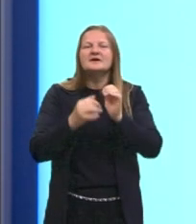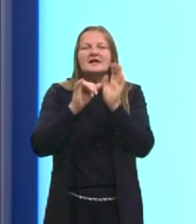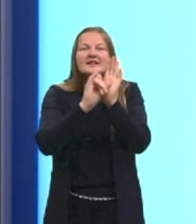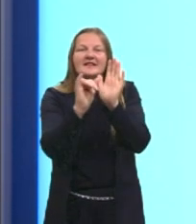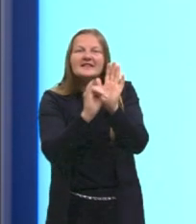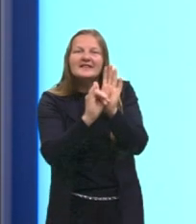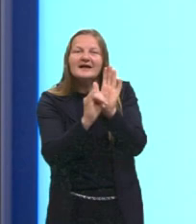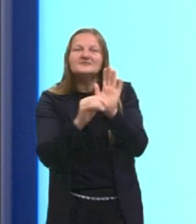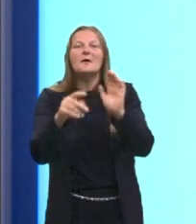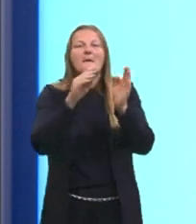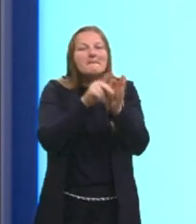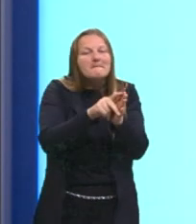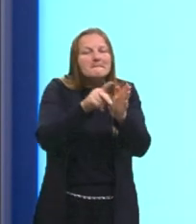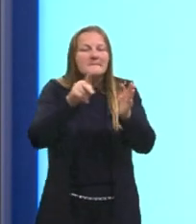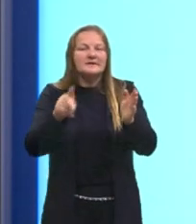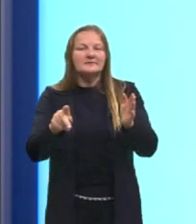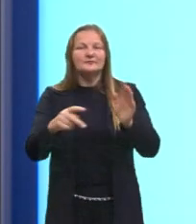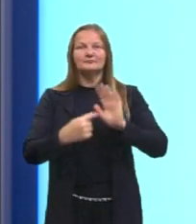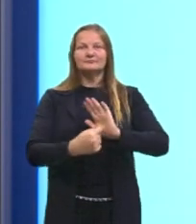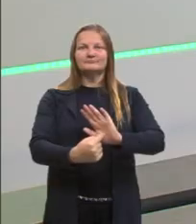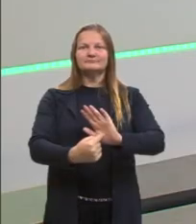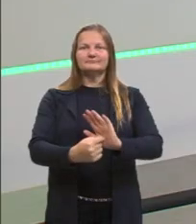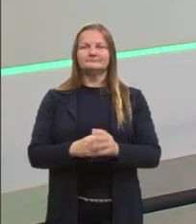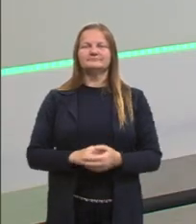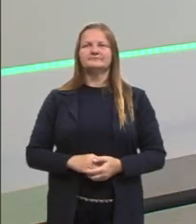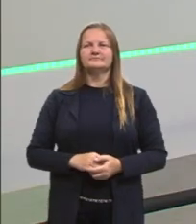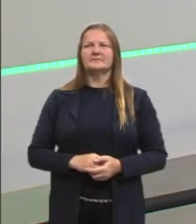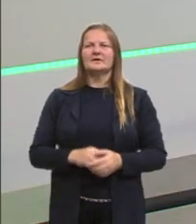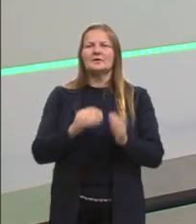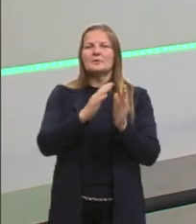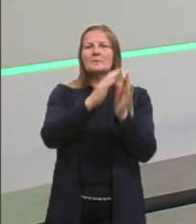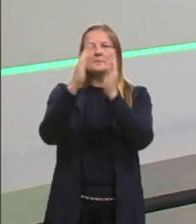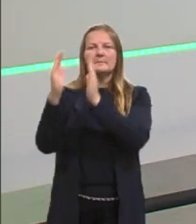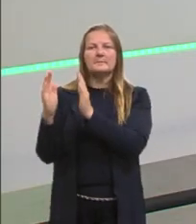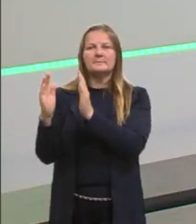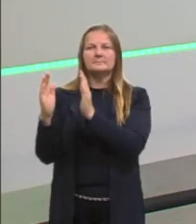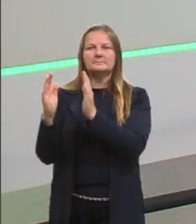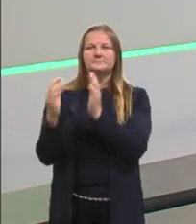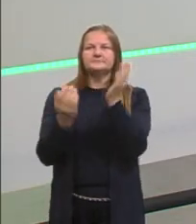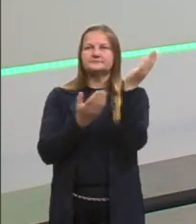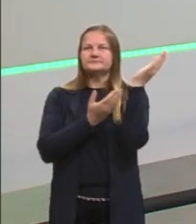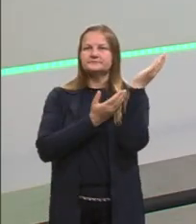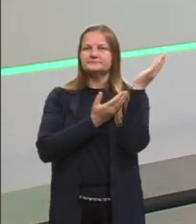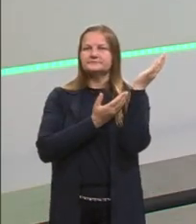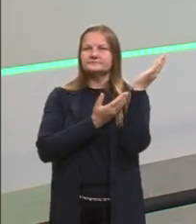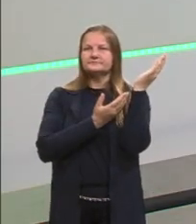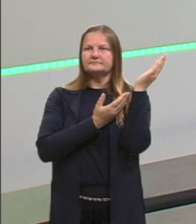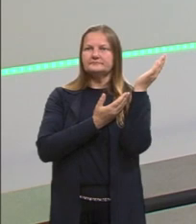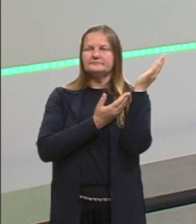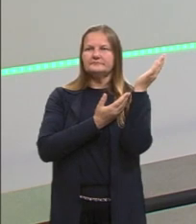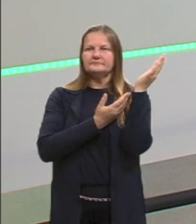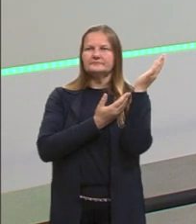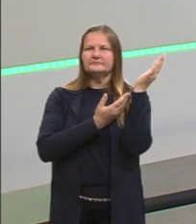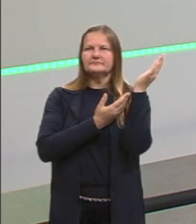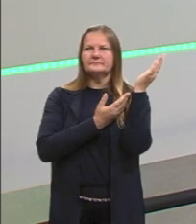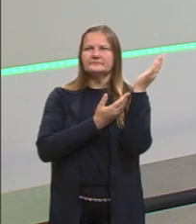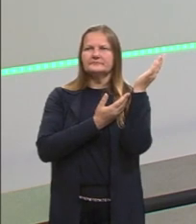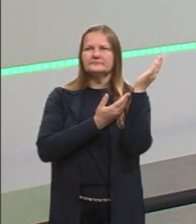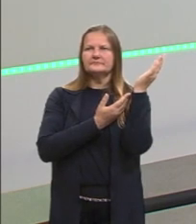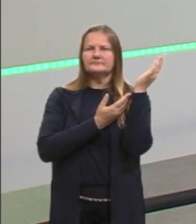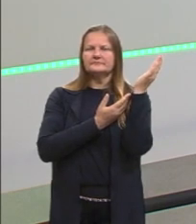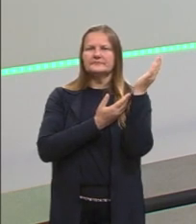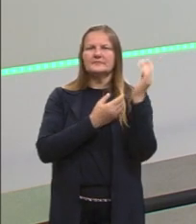do período em que ela se apresenta. E do outro lado deste slide aqui, nós temos uma obra de um artista que eu gosto